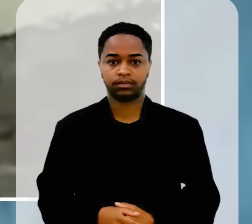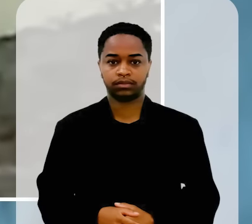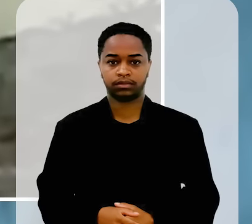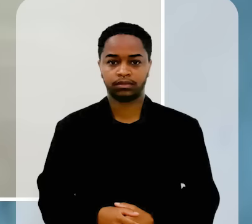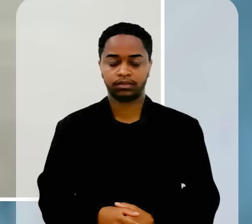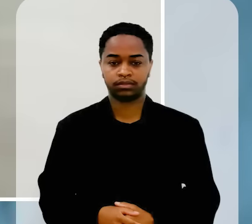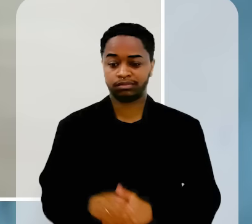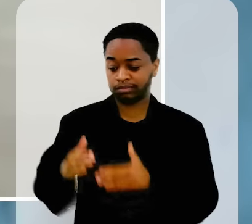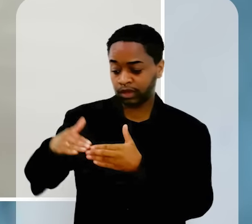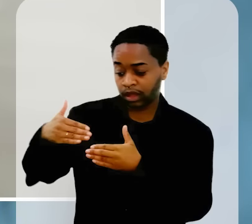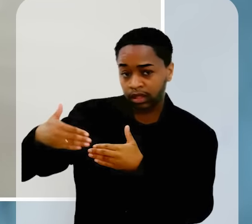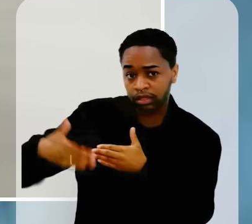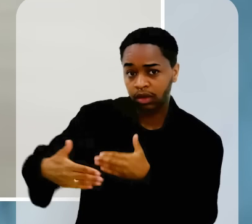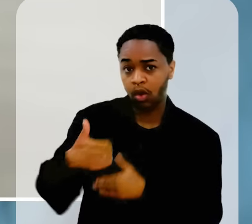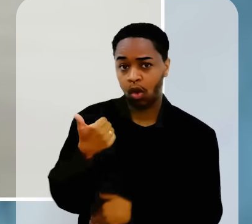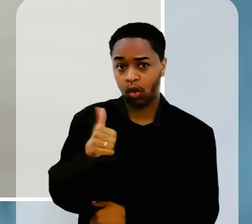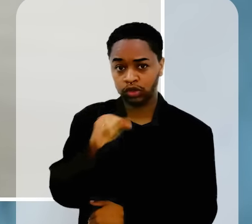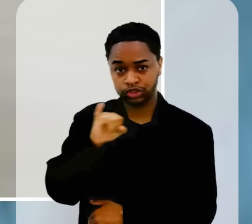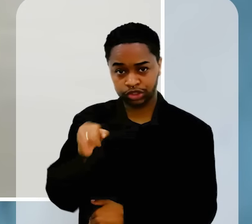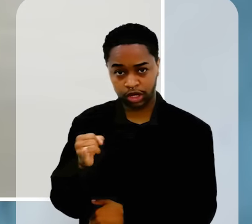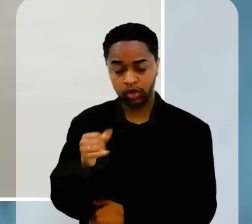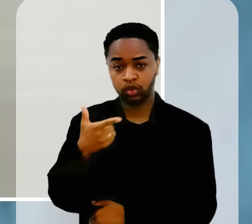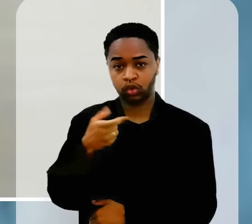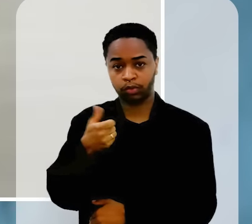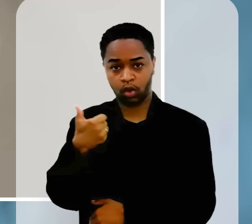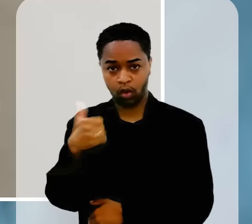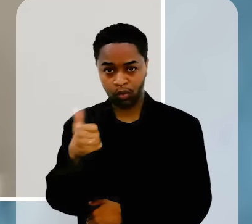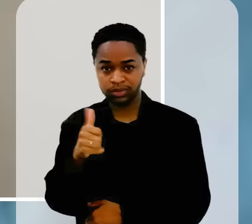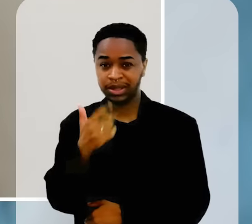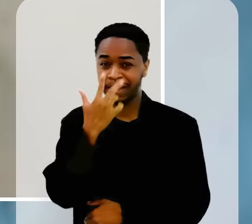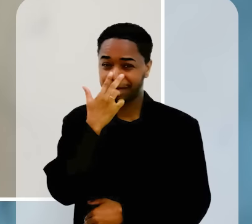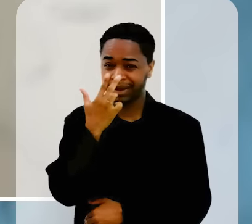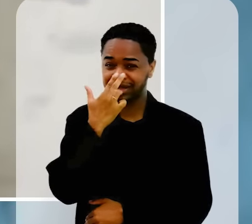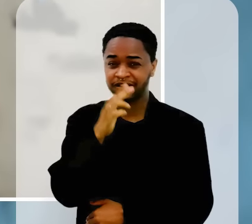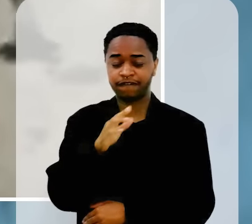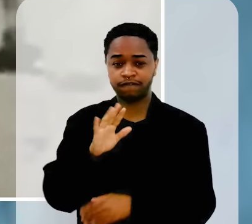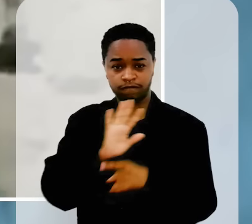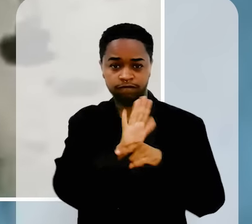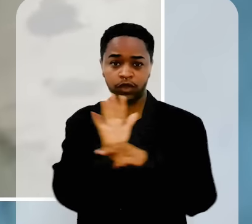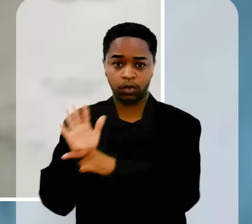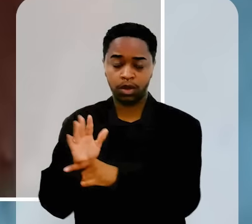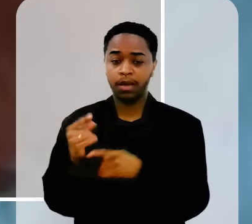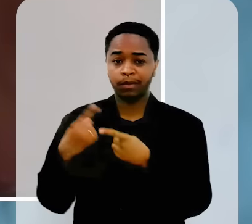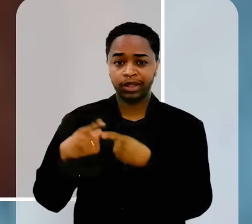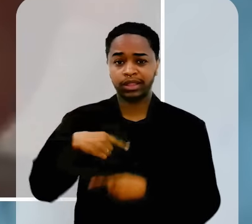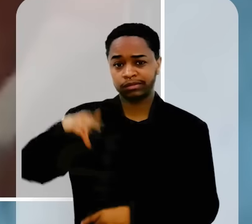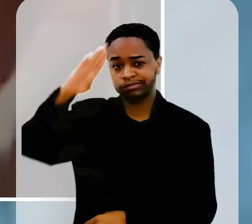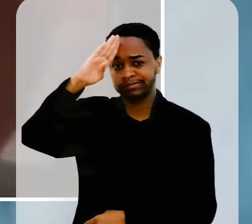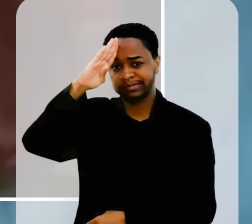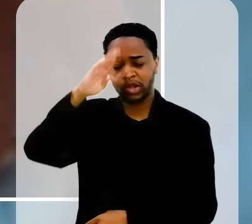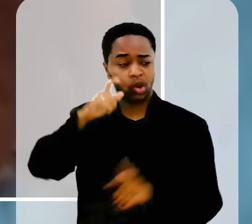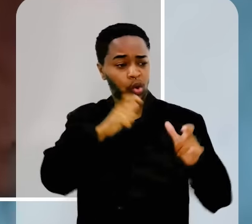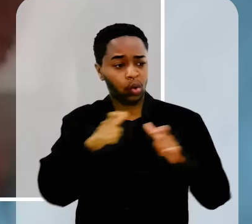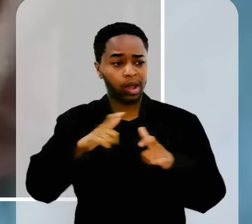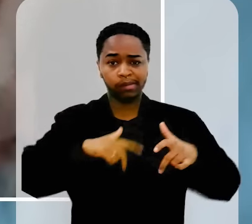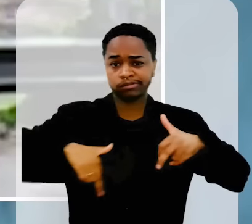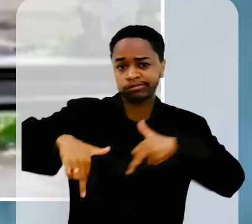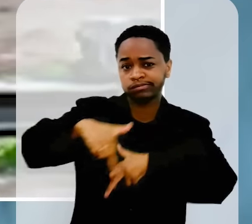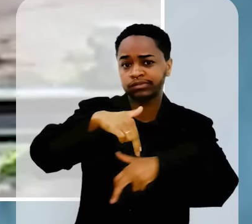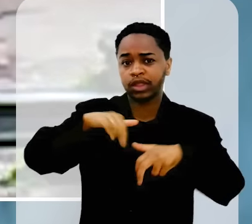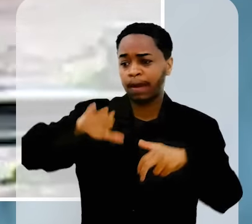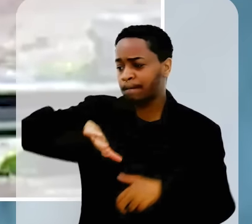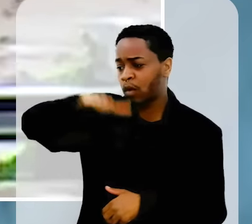Os dias seguintes a 11 de janeiro de 2011 pareciam cenas de um filme. Militares por toda parte,